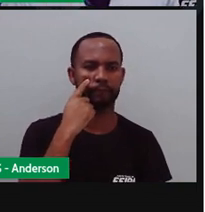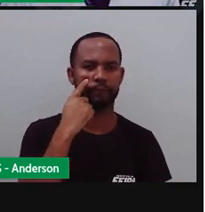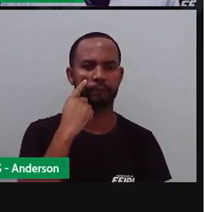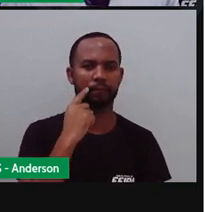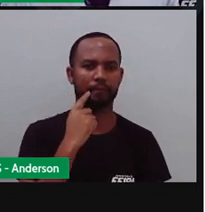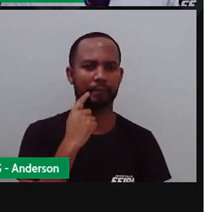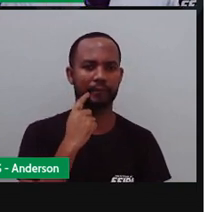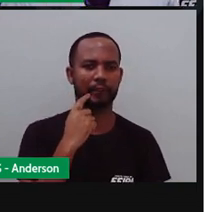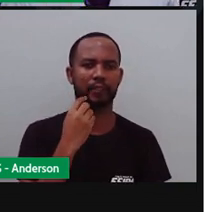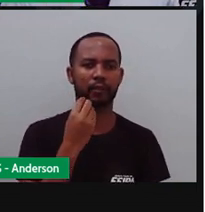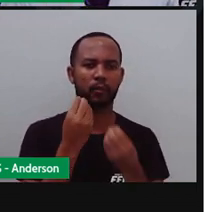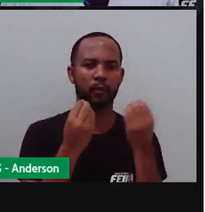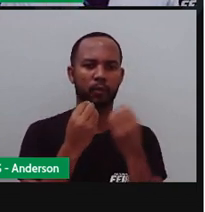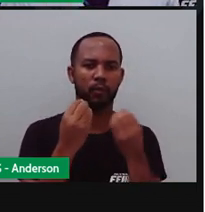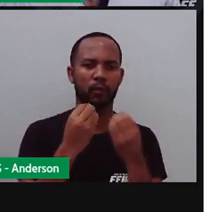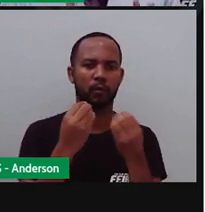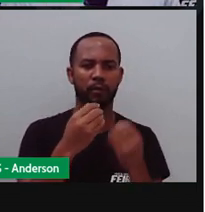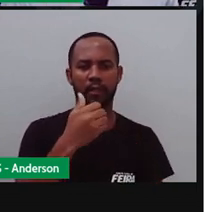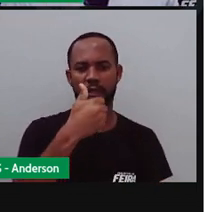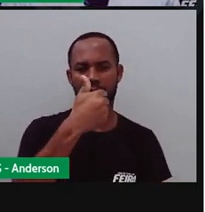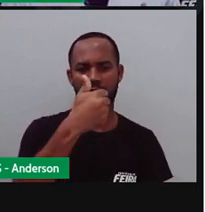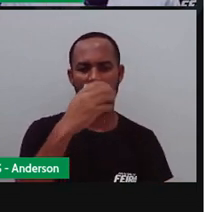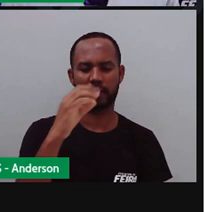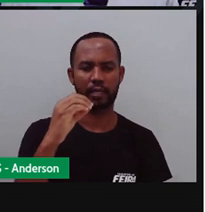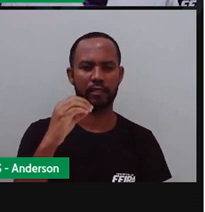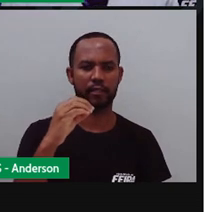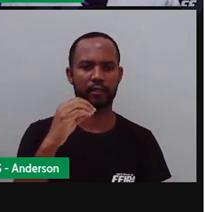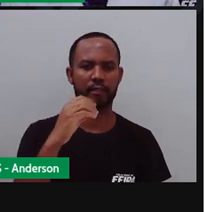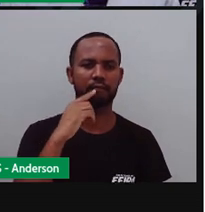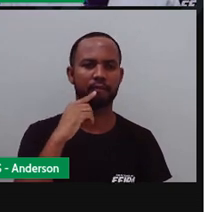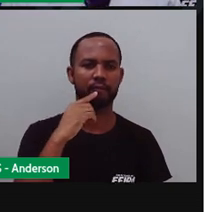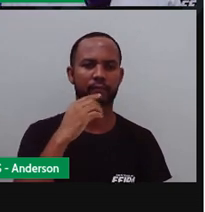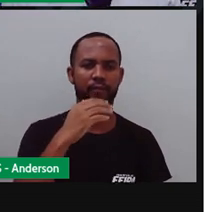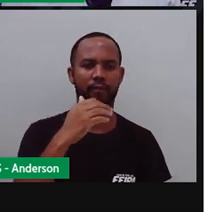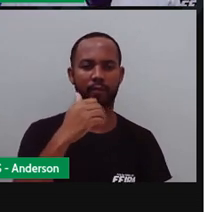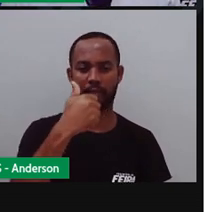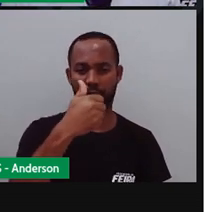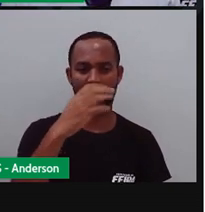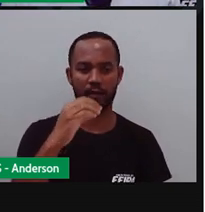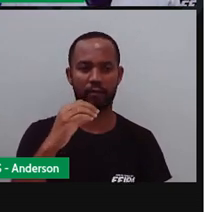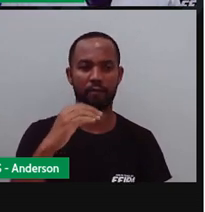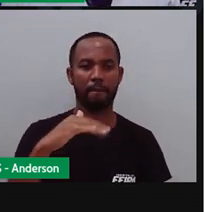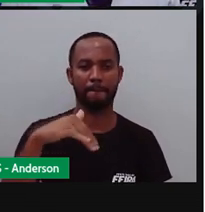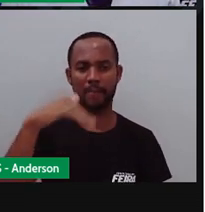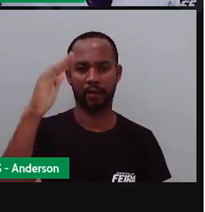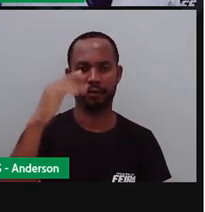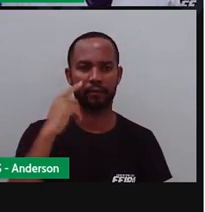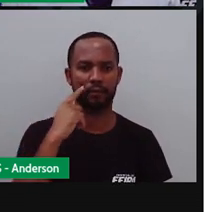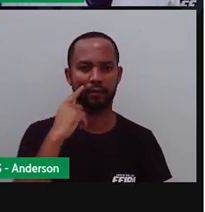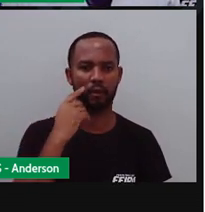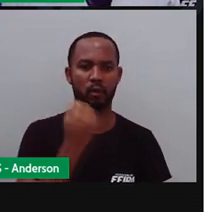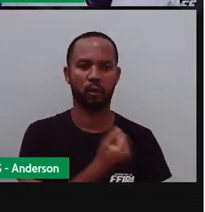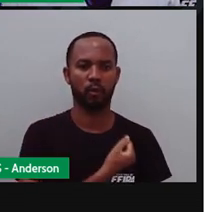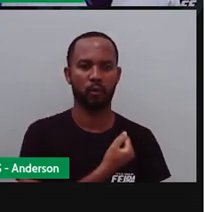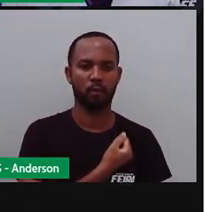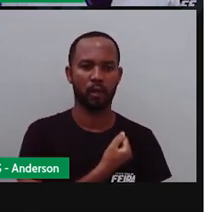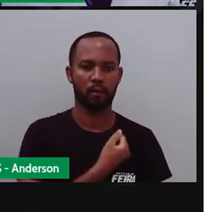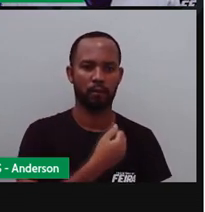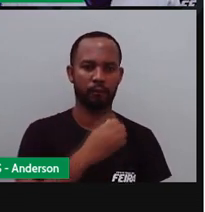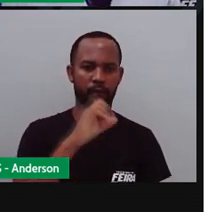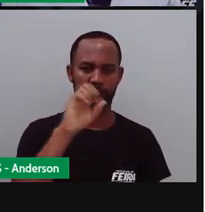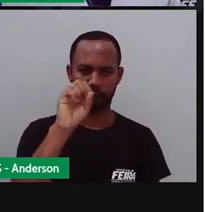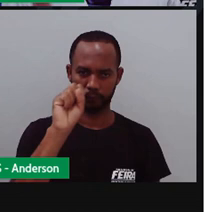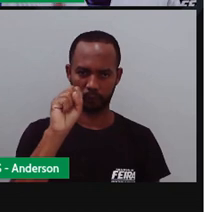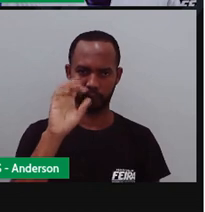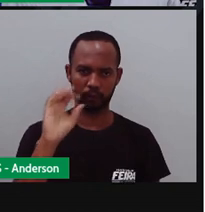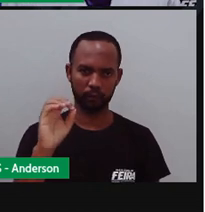100. 100 é o quê? 10. Quantas vezes? 10 vezes. E aí tem um outro número lá, que é 80. 80, não é